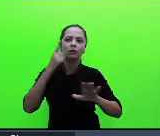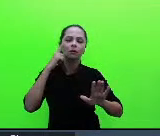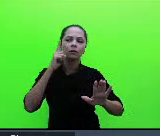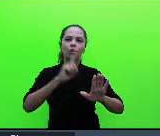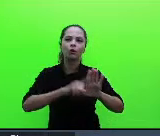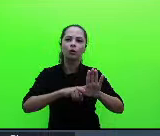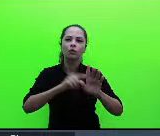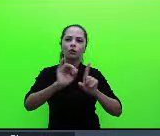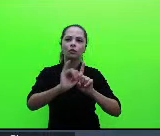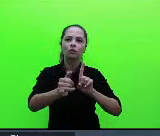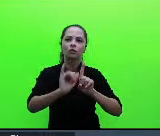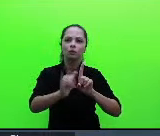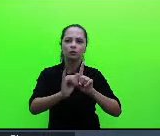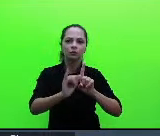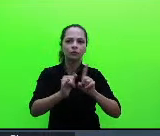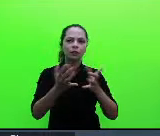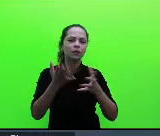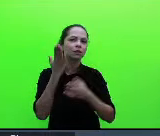um pouco